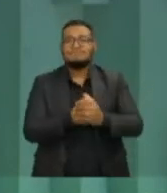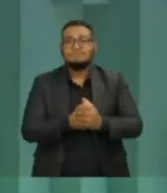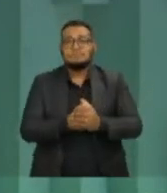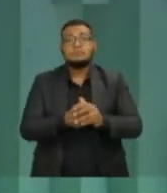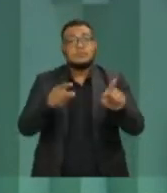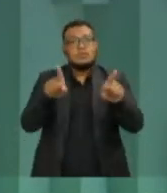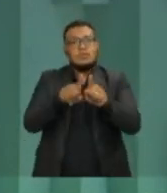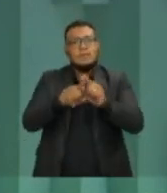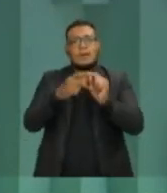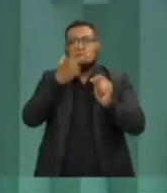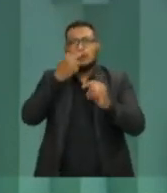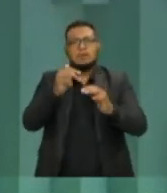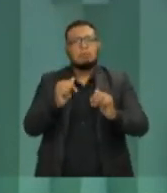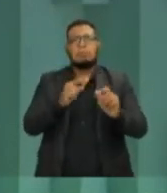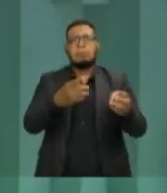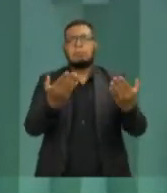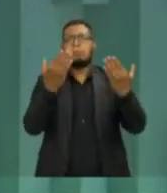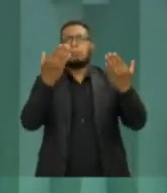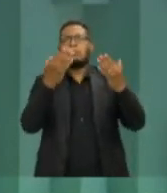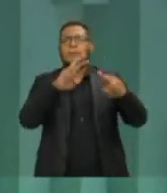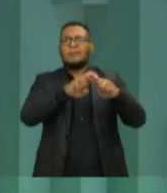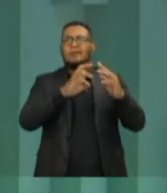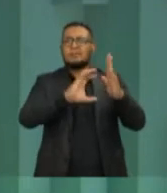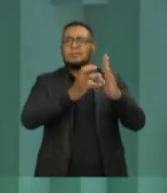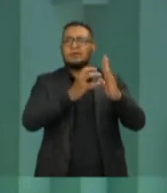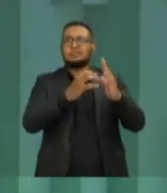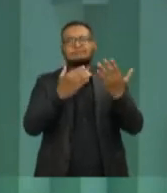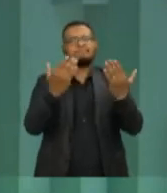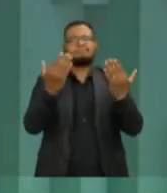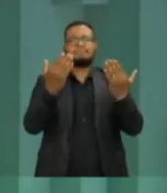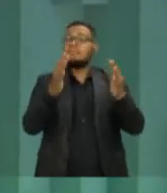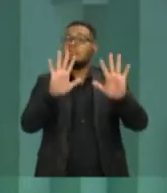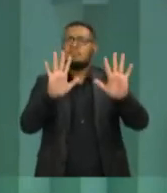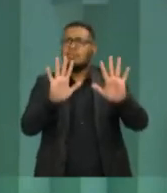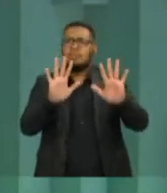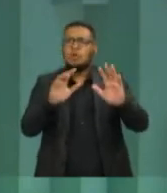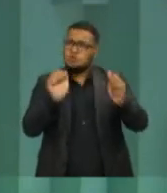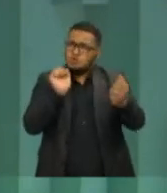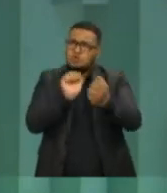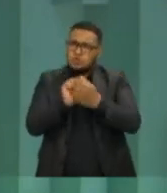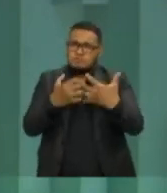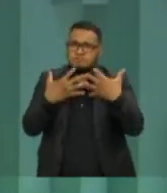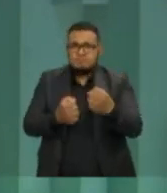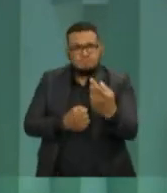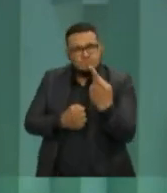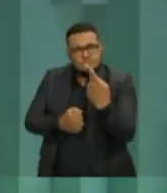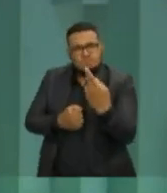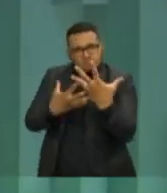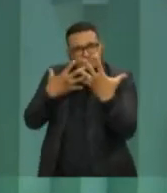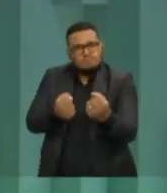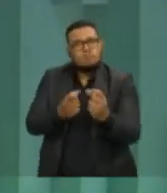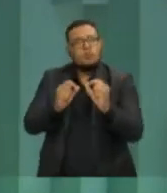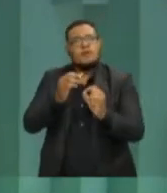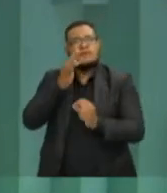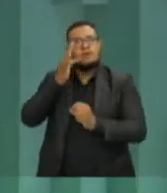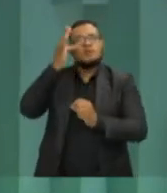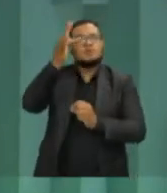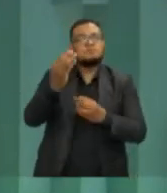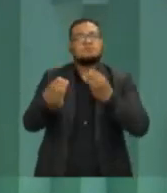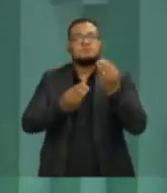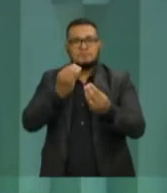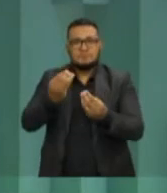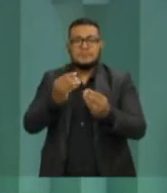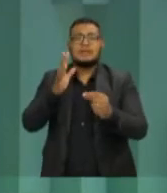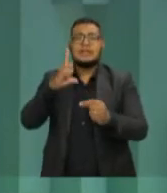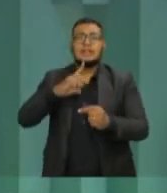saiam dessa posição, venham comigo, com a responsabilidade de conduzirmos a cidade de Vitória para o futuro. Como eu já tenho experiência